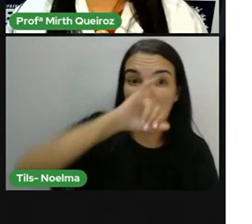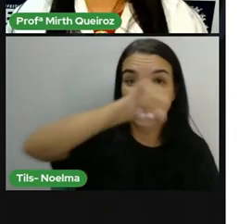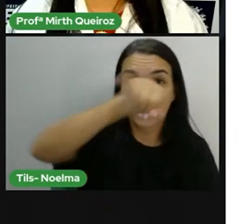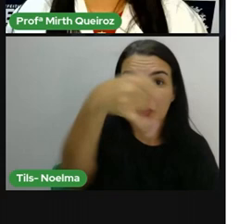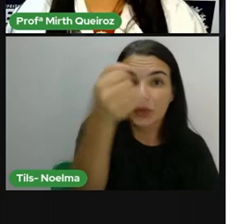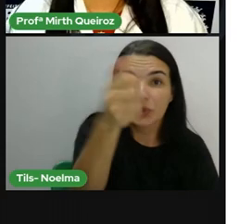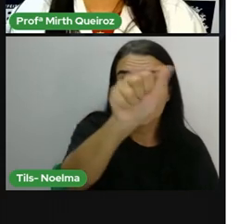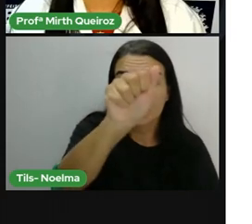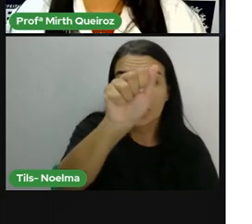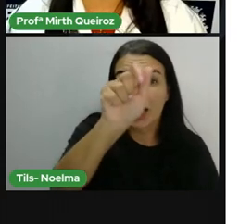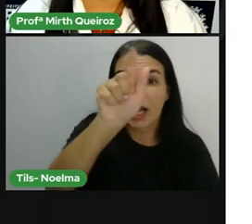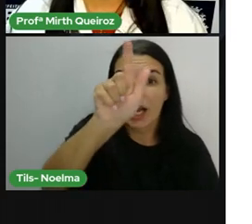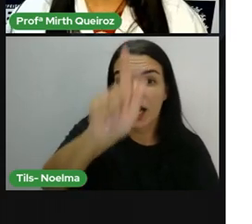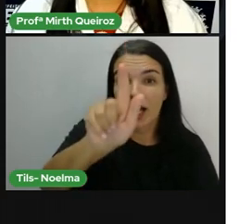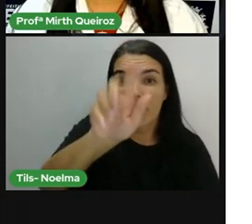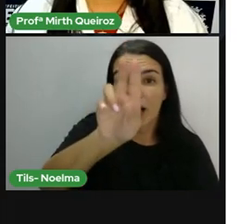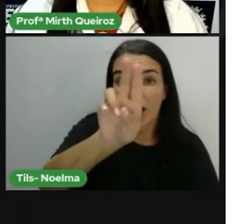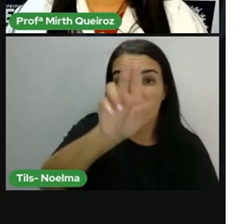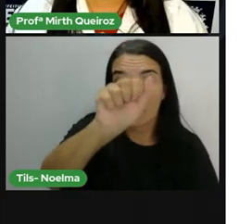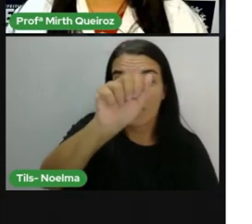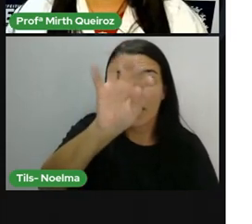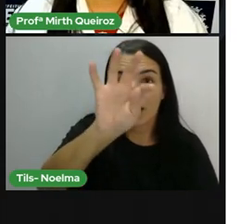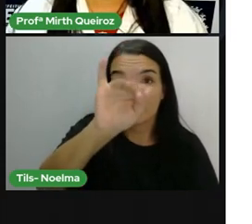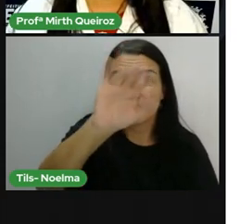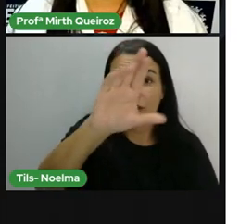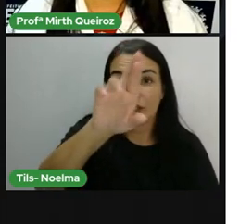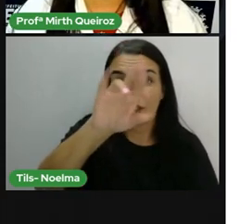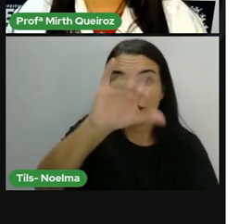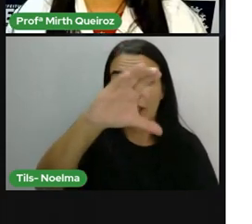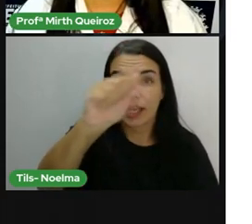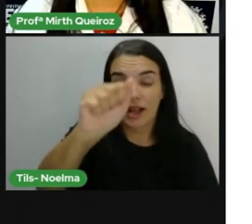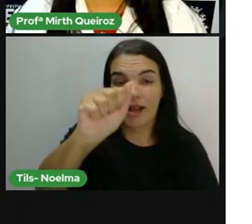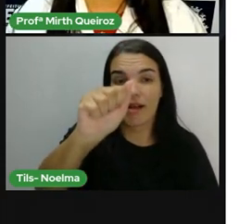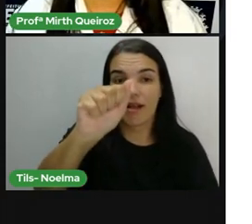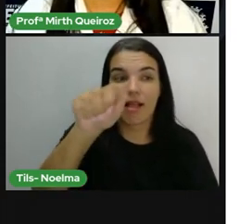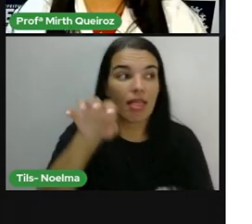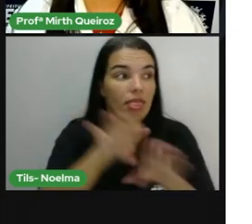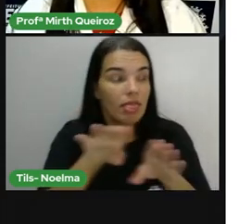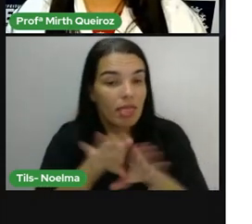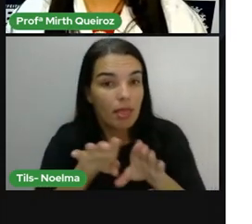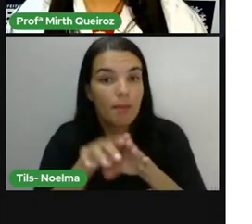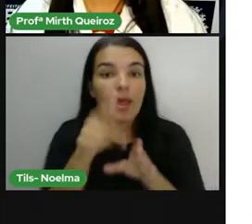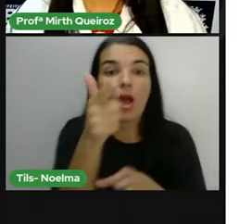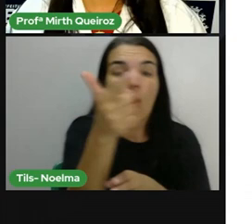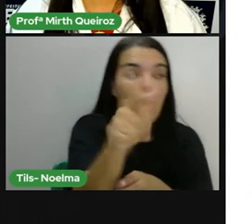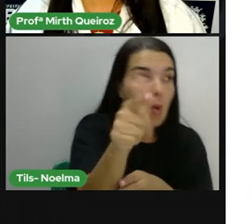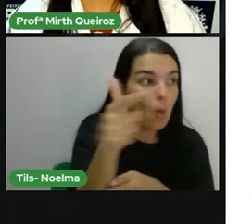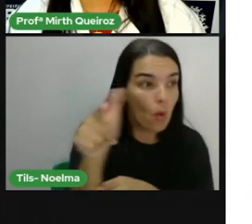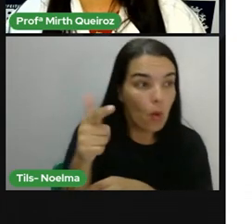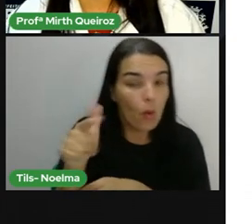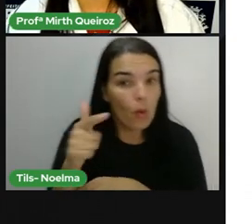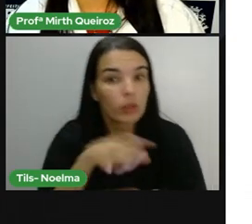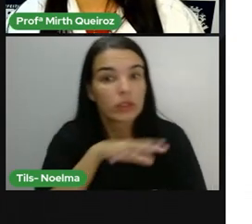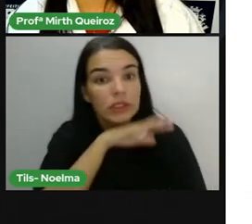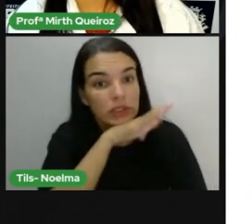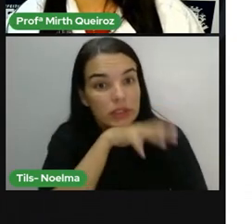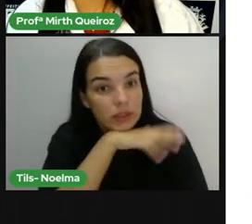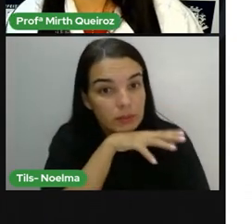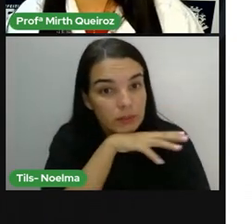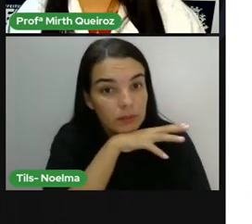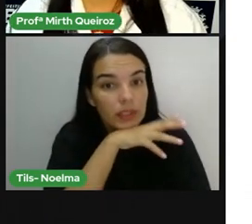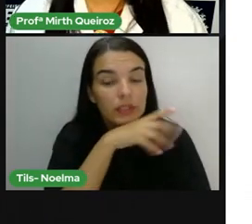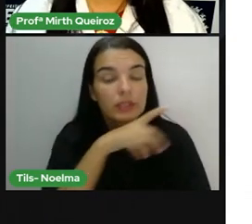parte da nossa caatinga. A jacuatirica é outra espécie que vive na caatinga e em outros tipos de bioma